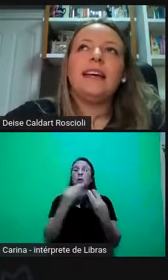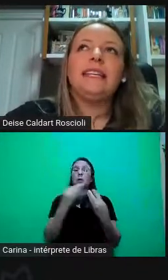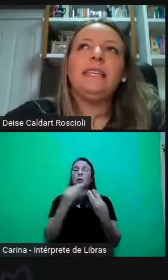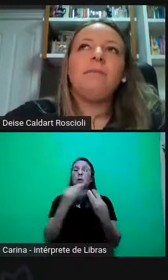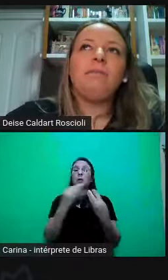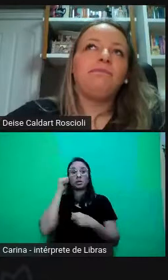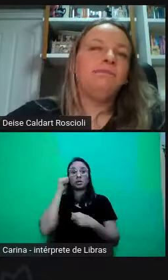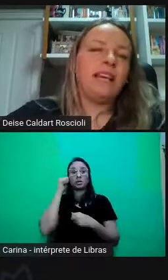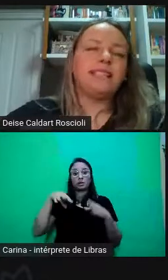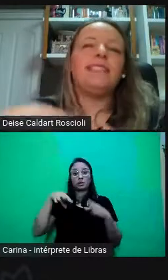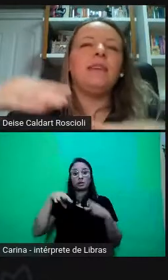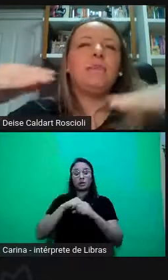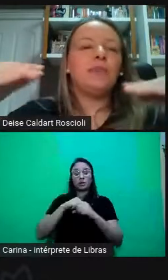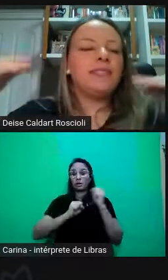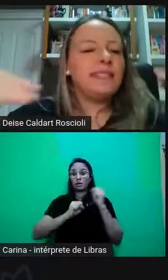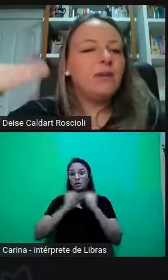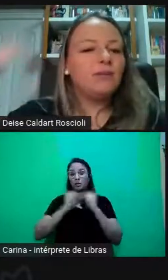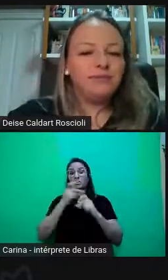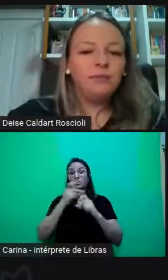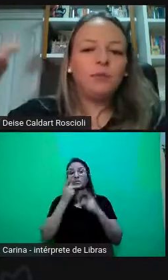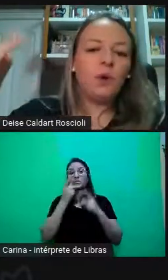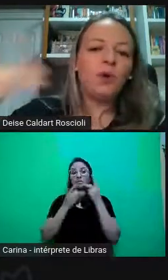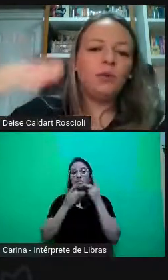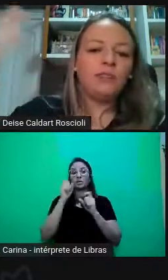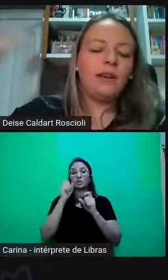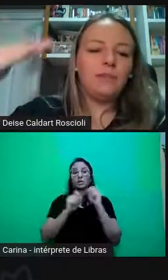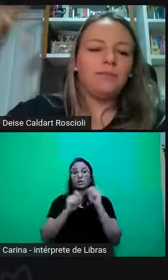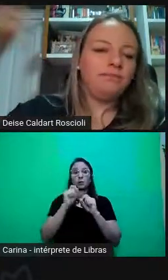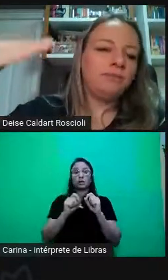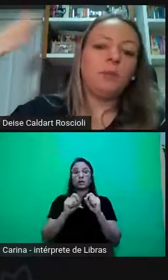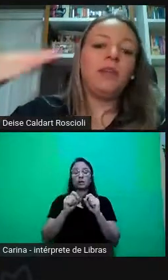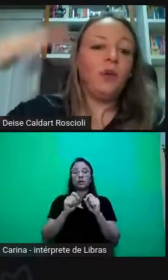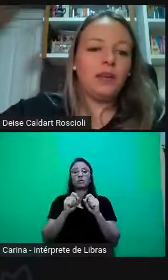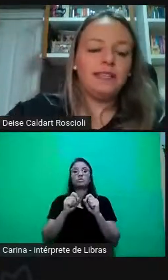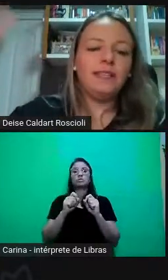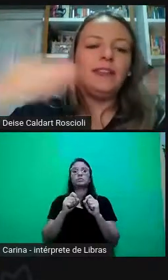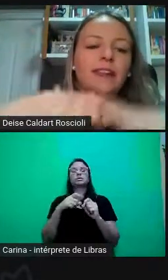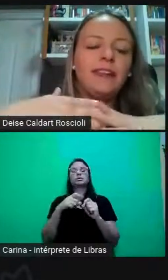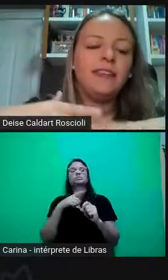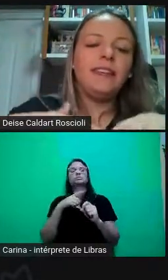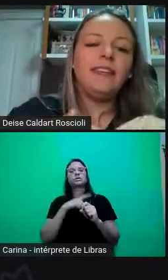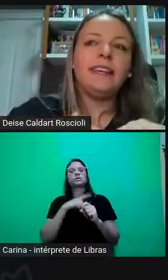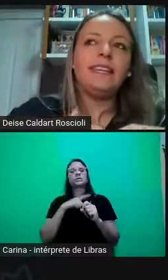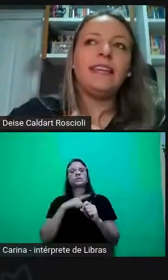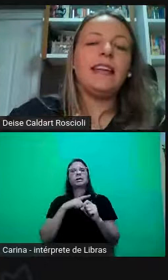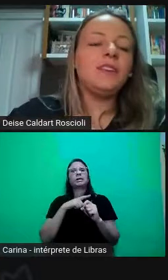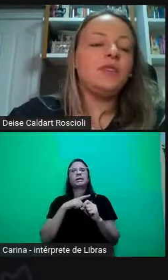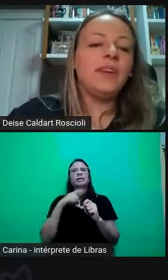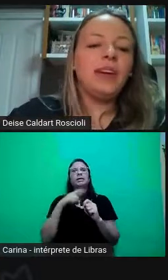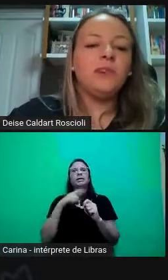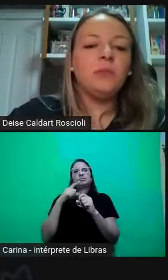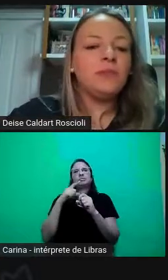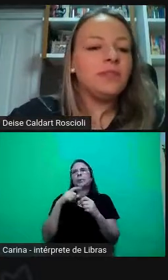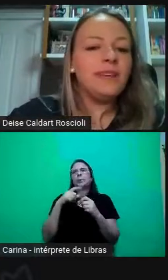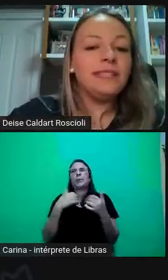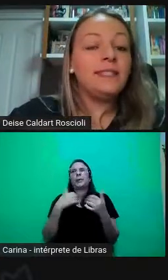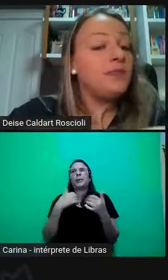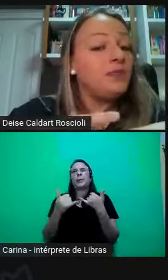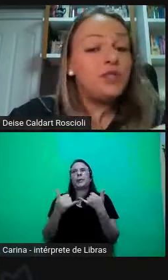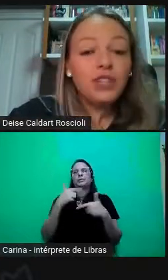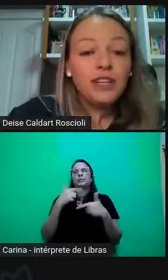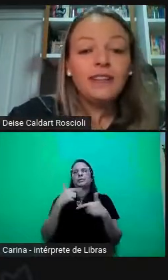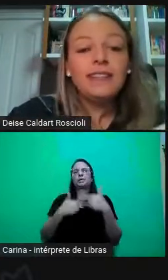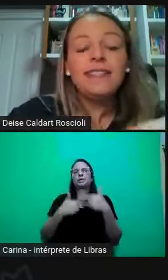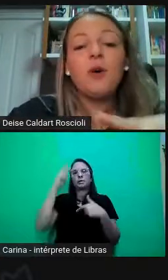que as que têm posição um pouco, né, superior, assim, na hierarquia, que elas tiveram que muitas vezes